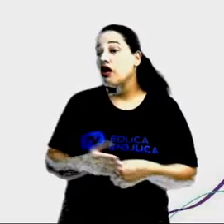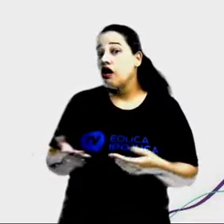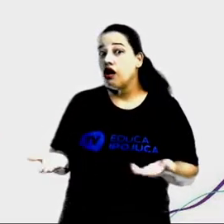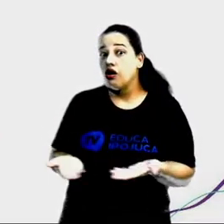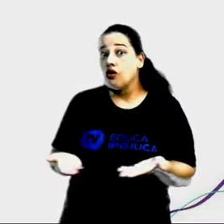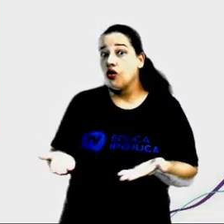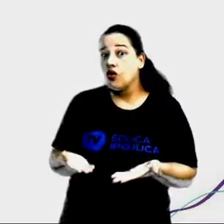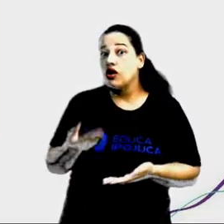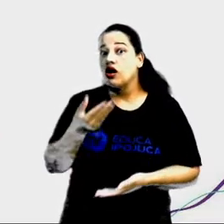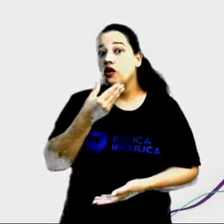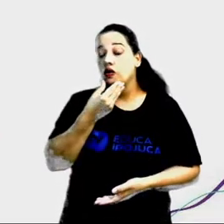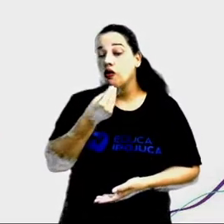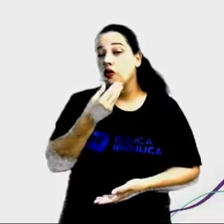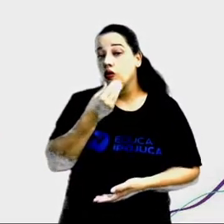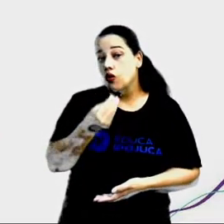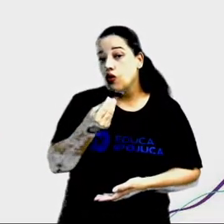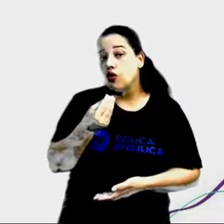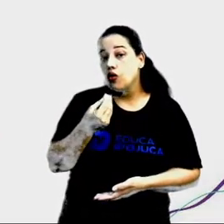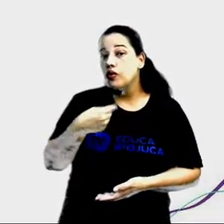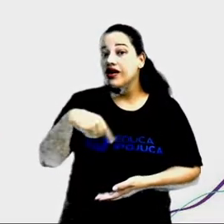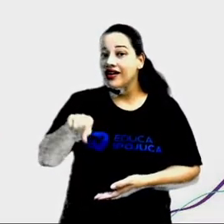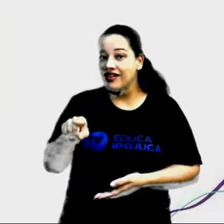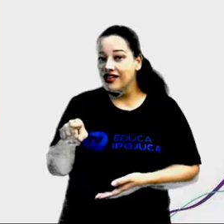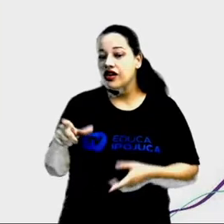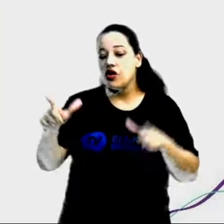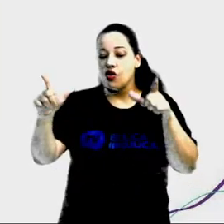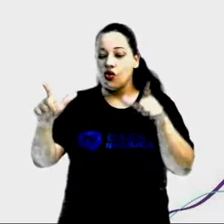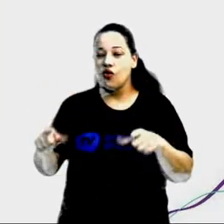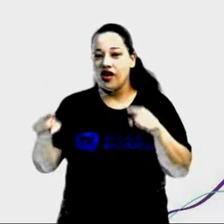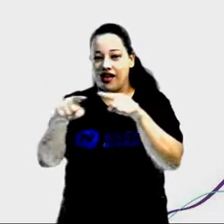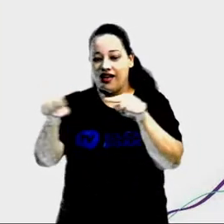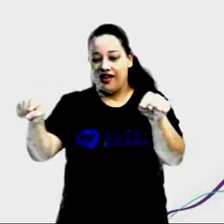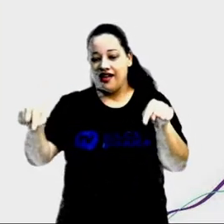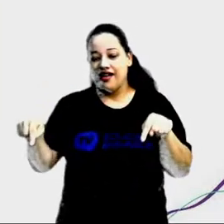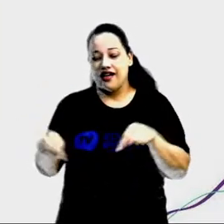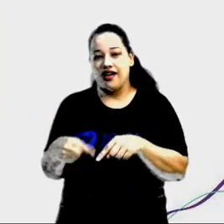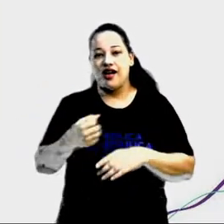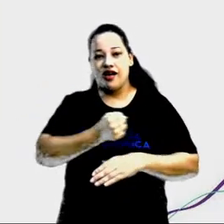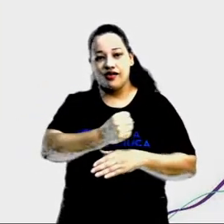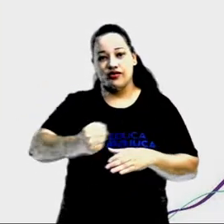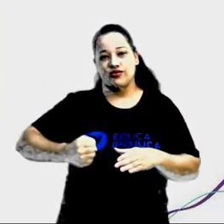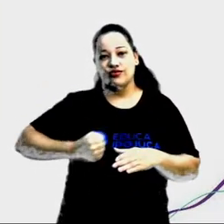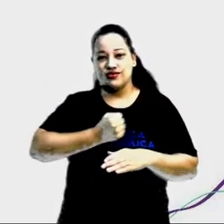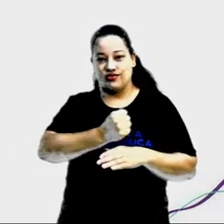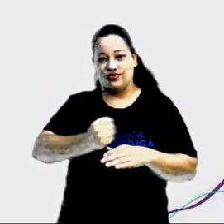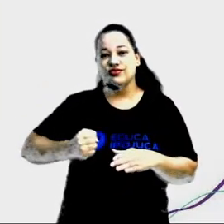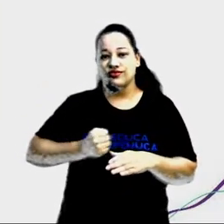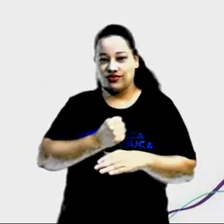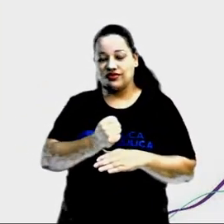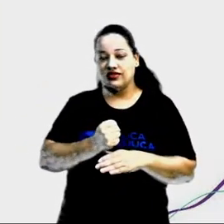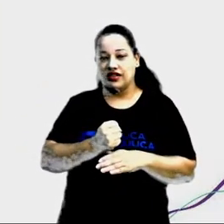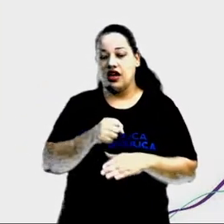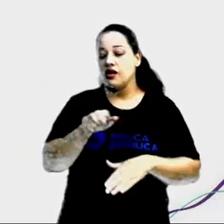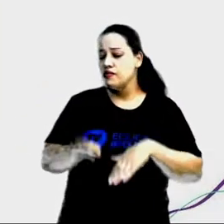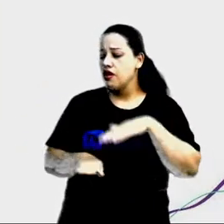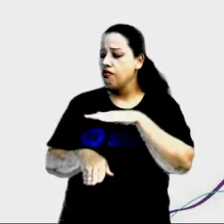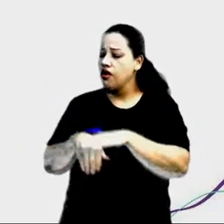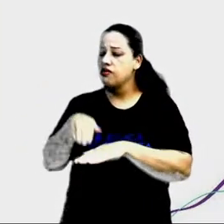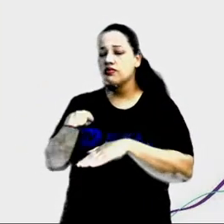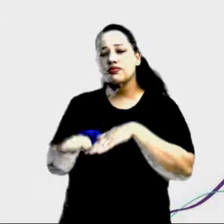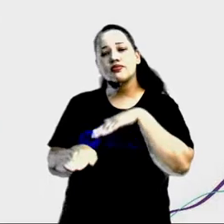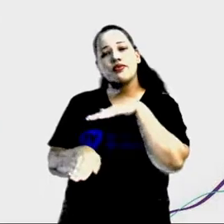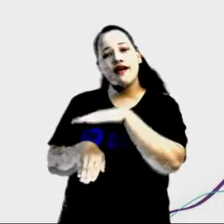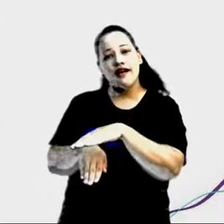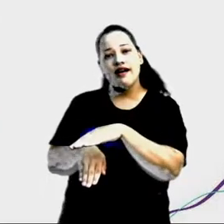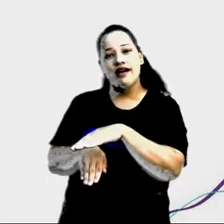esse homem está na cozinha. As pegadas levaram essa pessoa a um